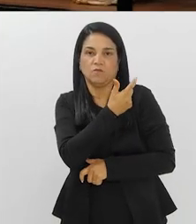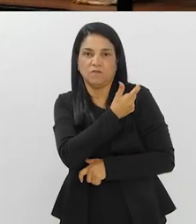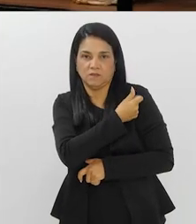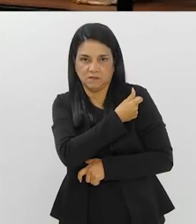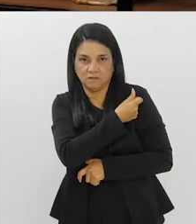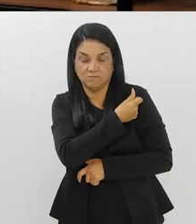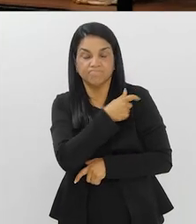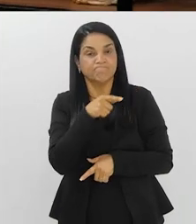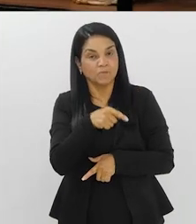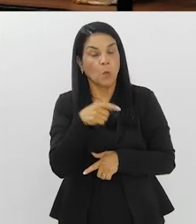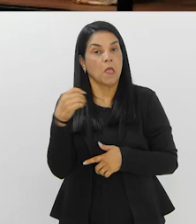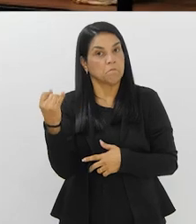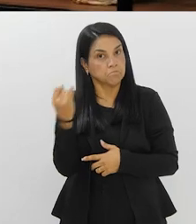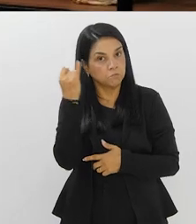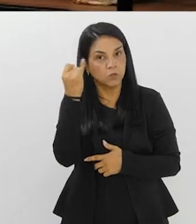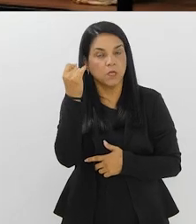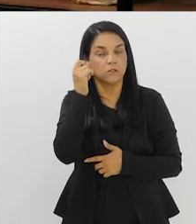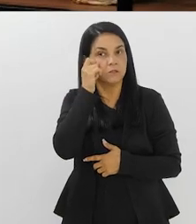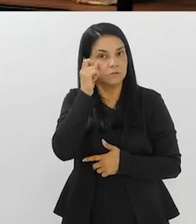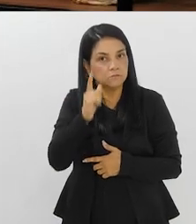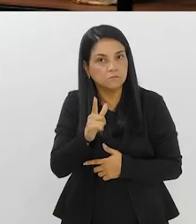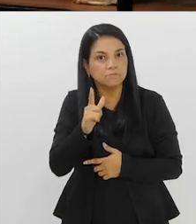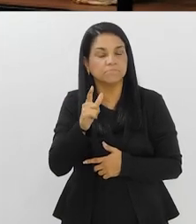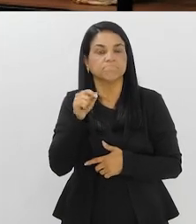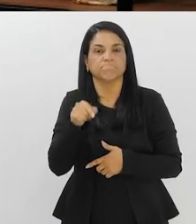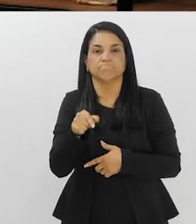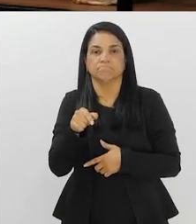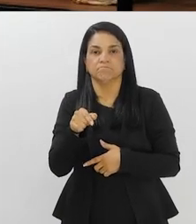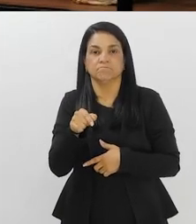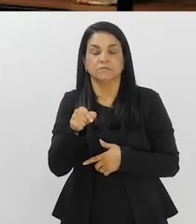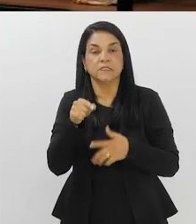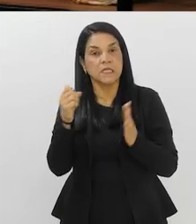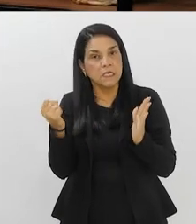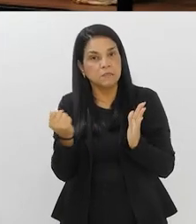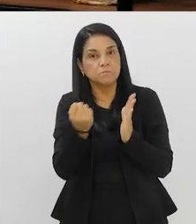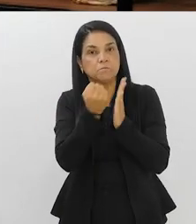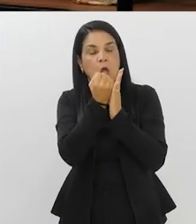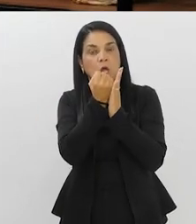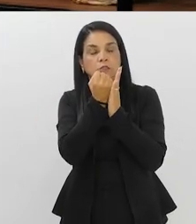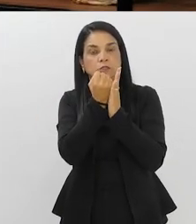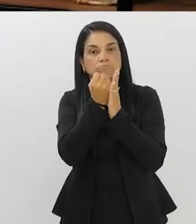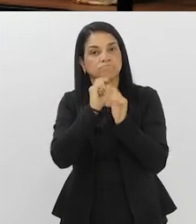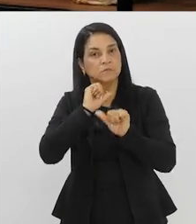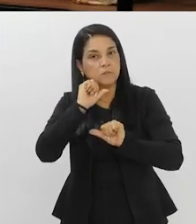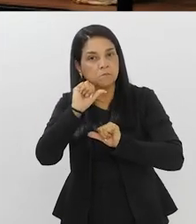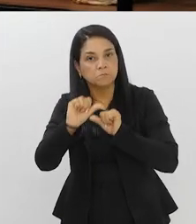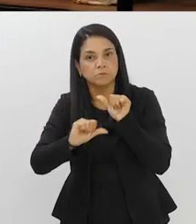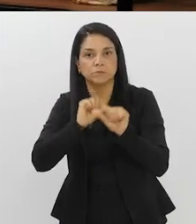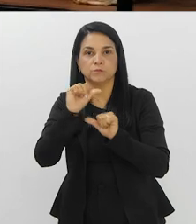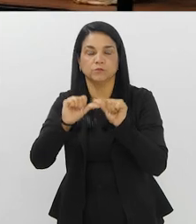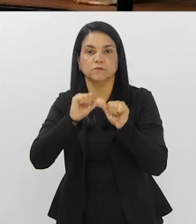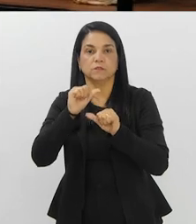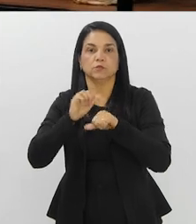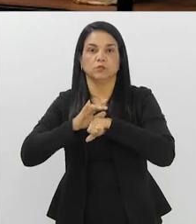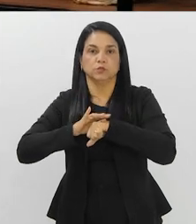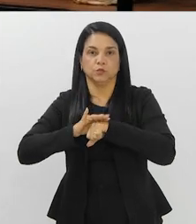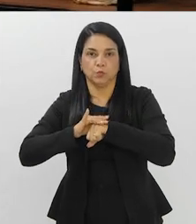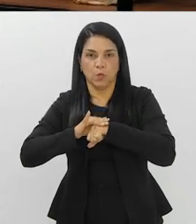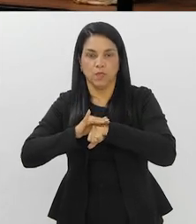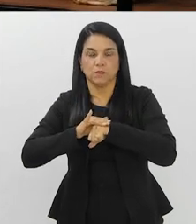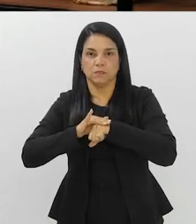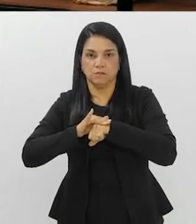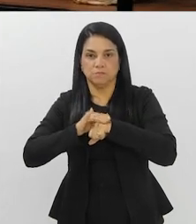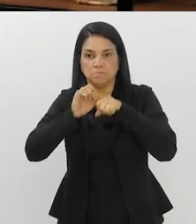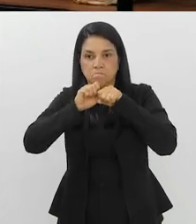E isso é de uma extrema importância e a gente vê o resultado no impacto das notificações, né? Dessas